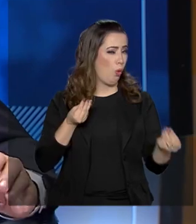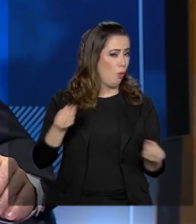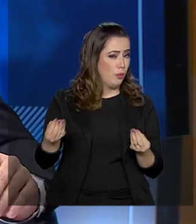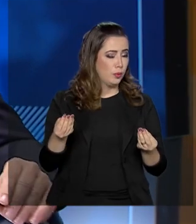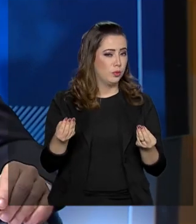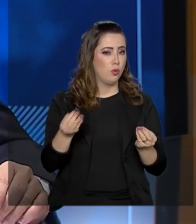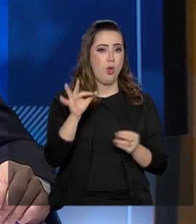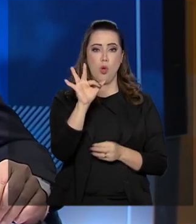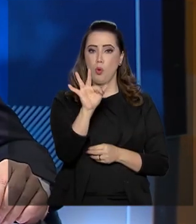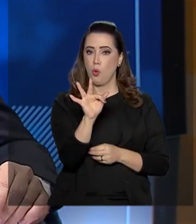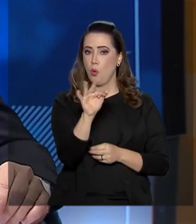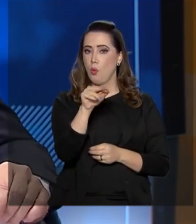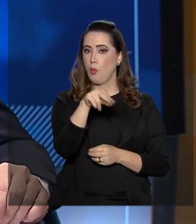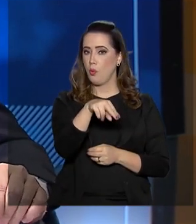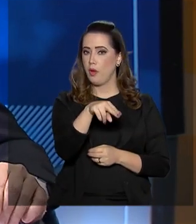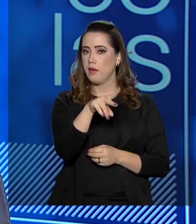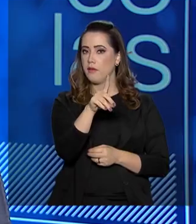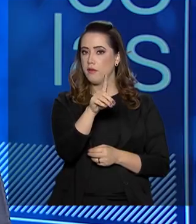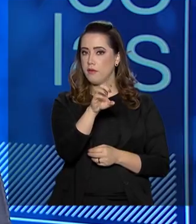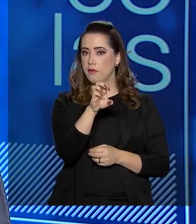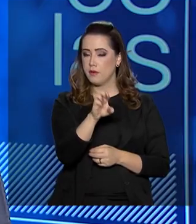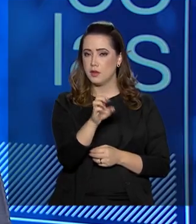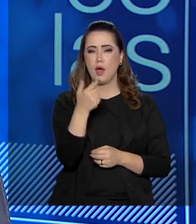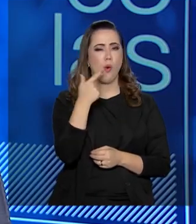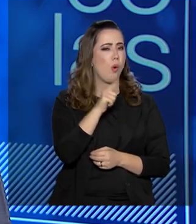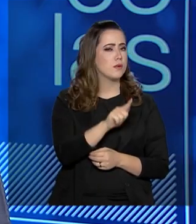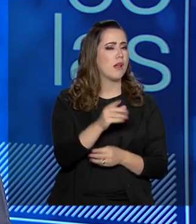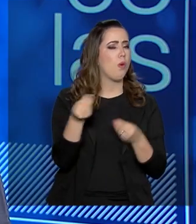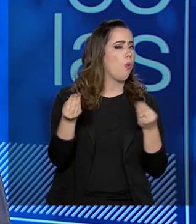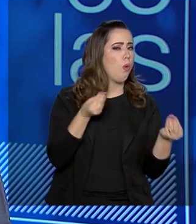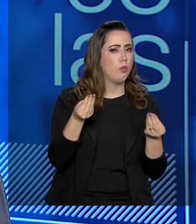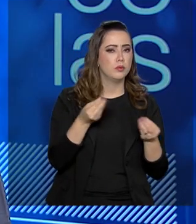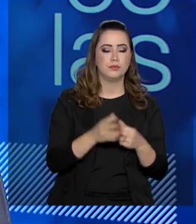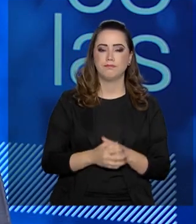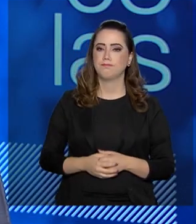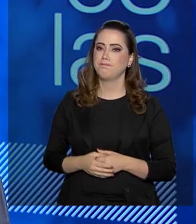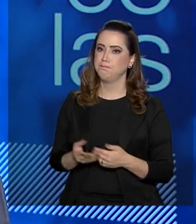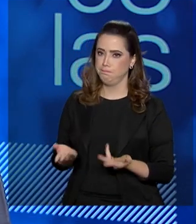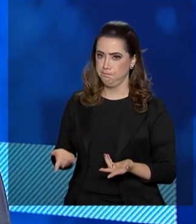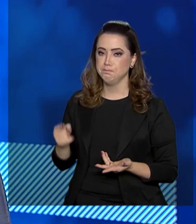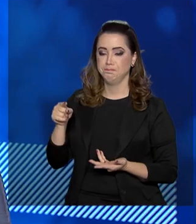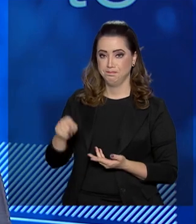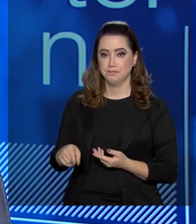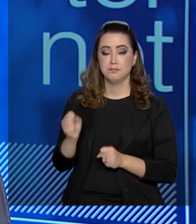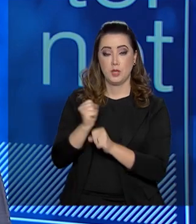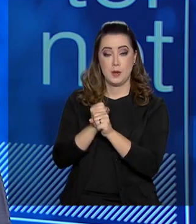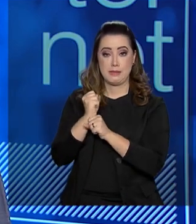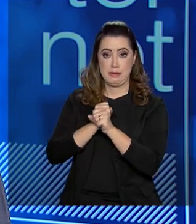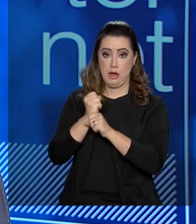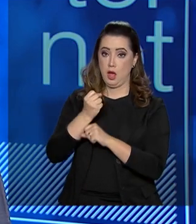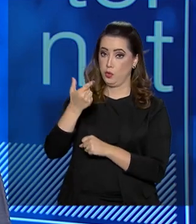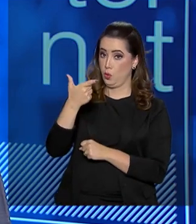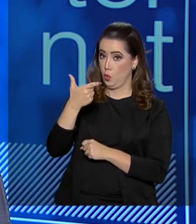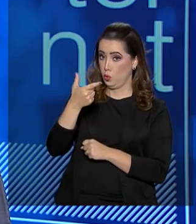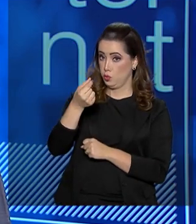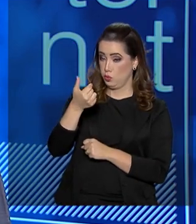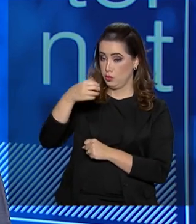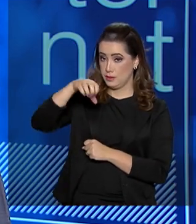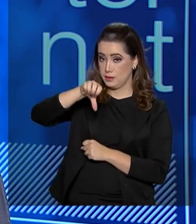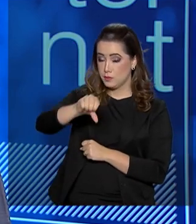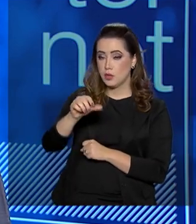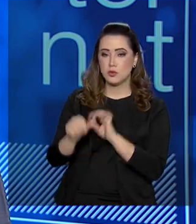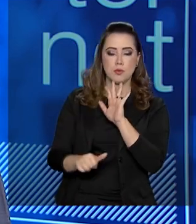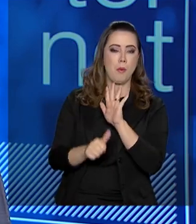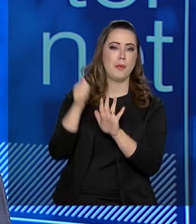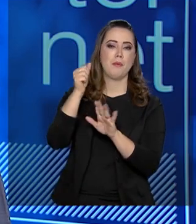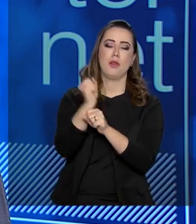o FNDE faz isso, presidente? Paulo, o FNDE agora em 2019, ele está vivendo o